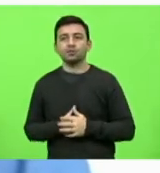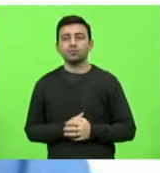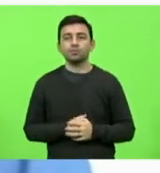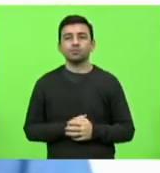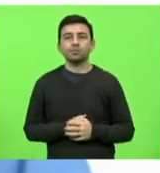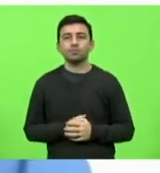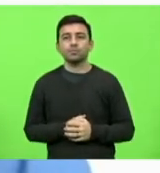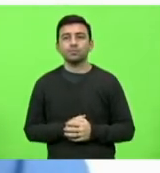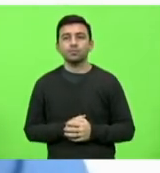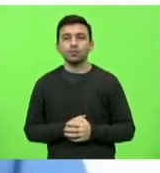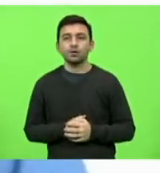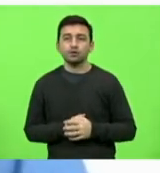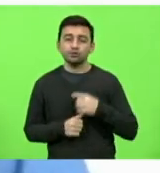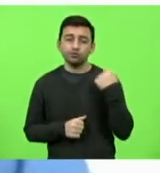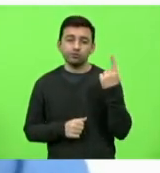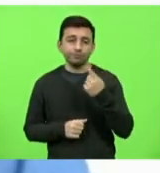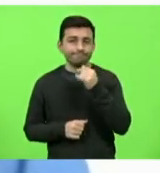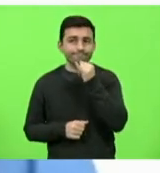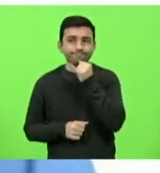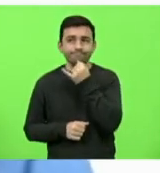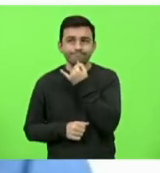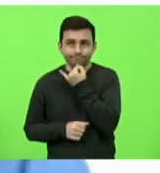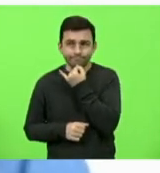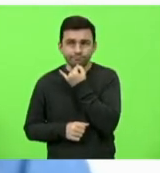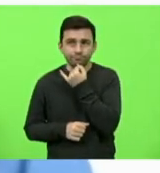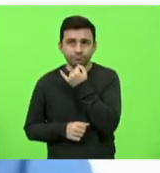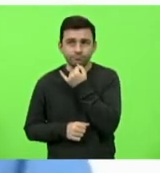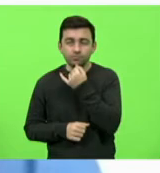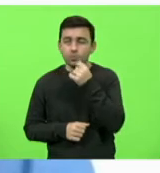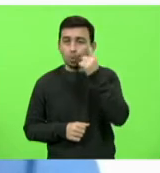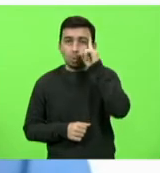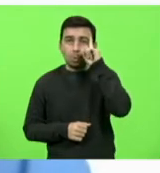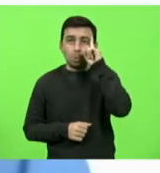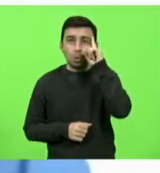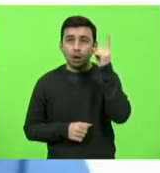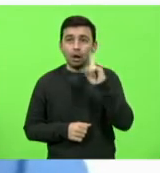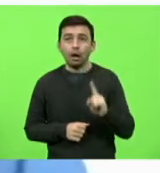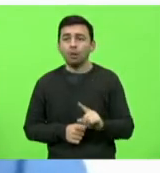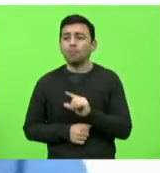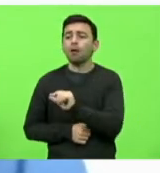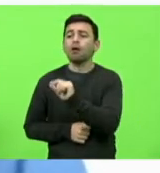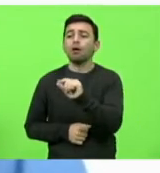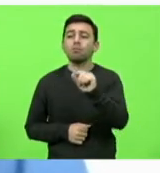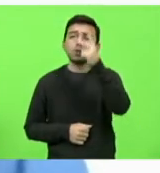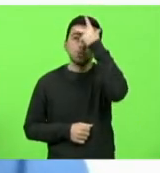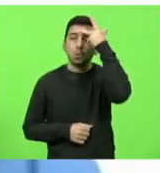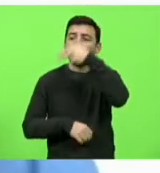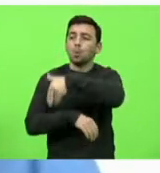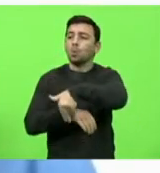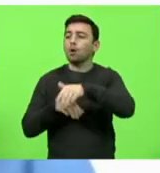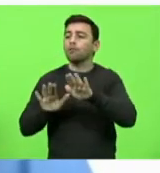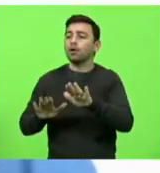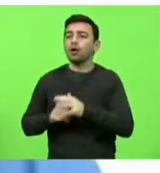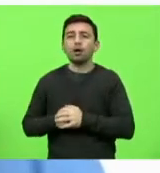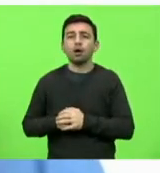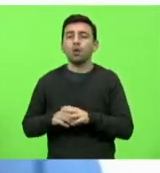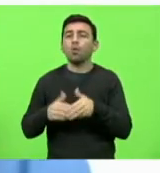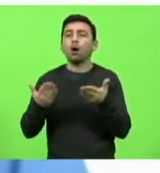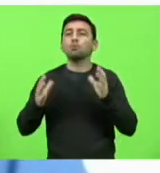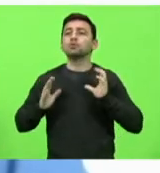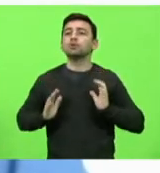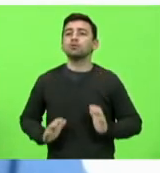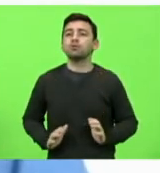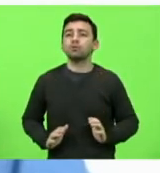E nós, infelizmente, não sabemos quem são essas pessoas de rua, qual é o cidadão, a